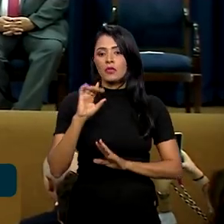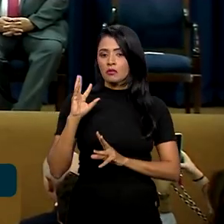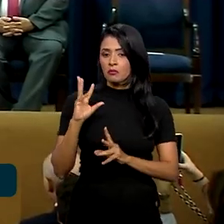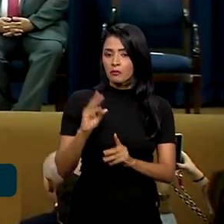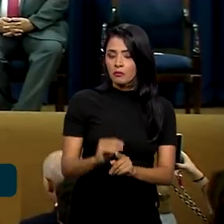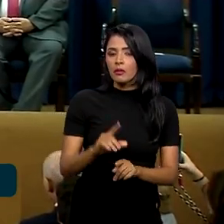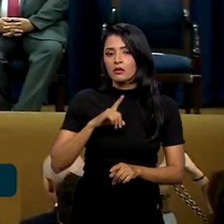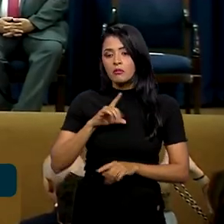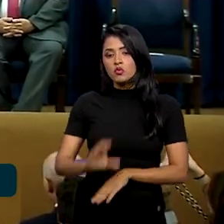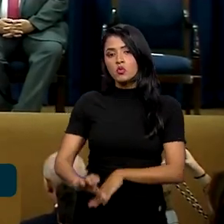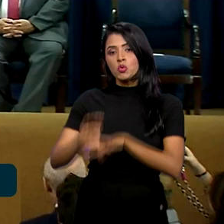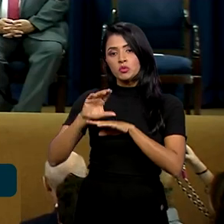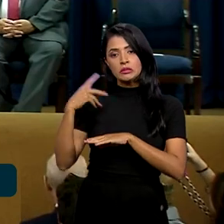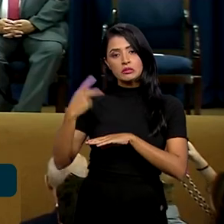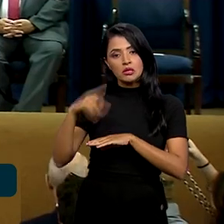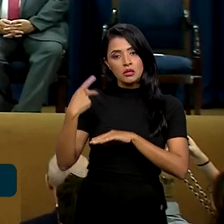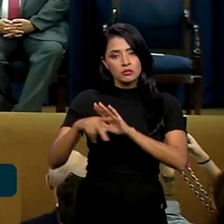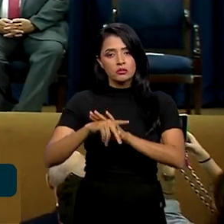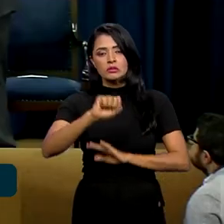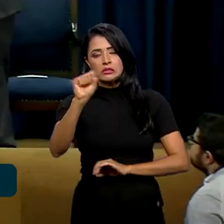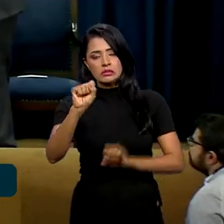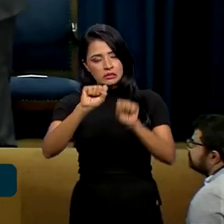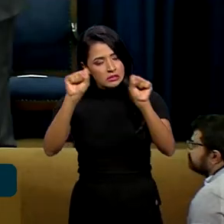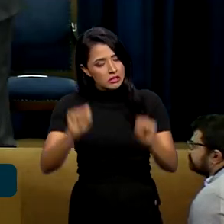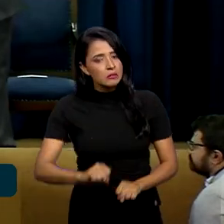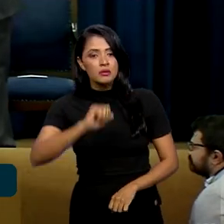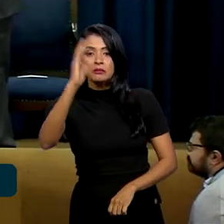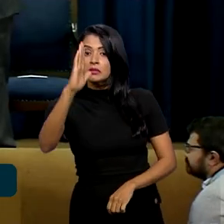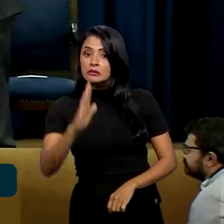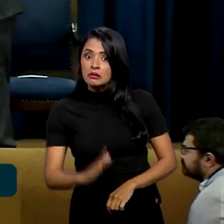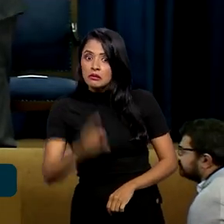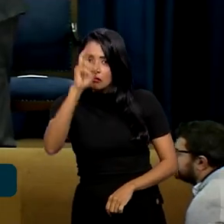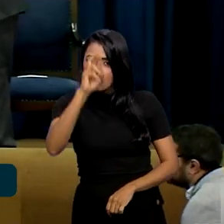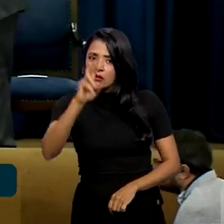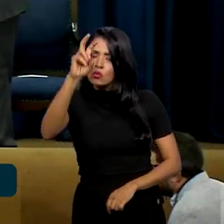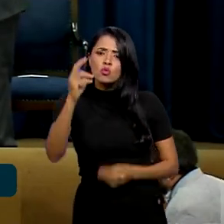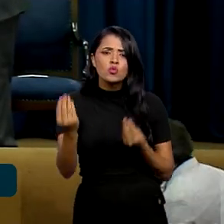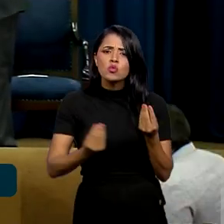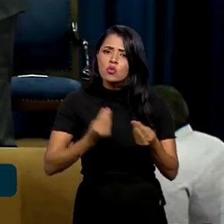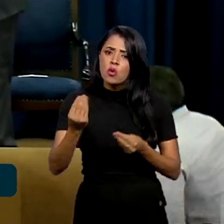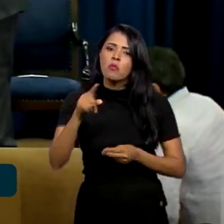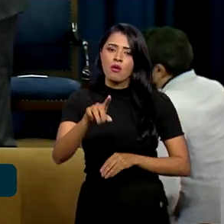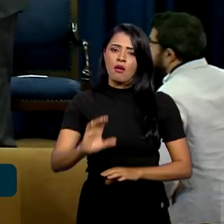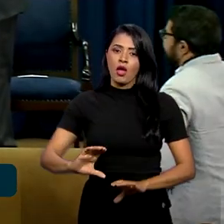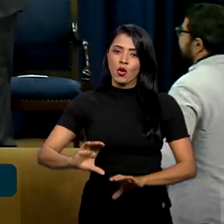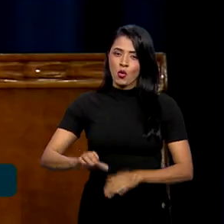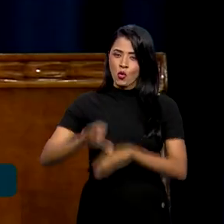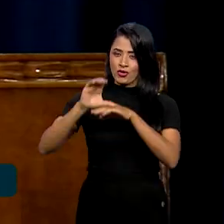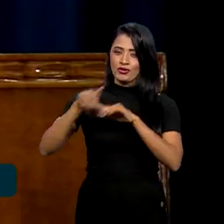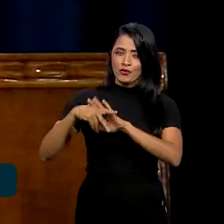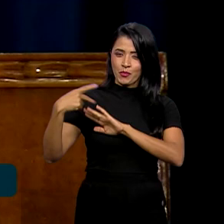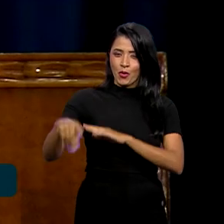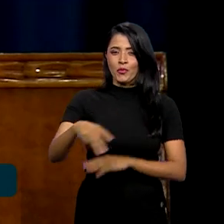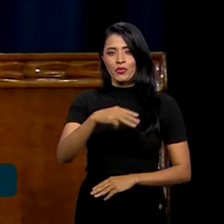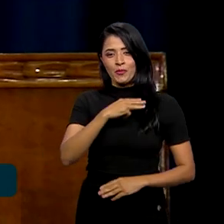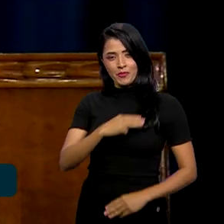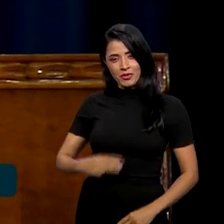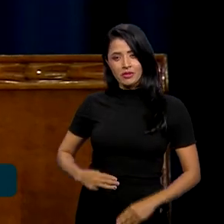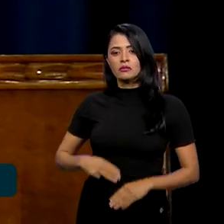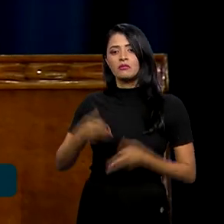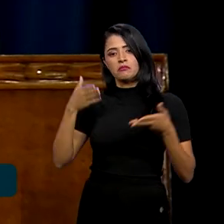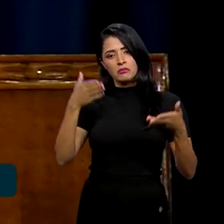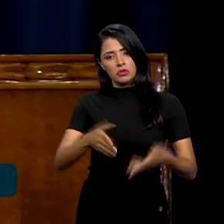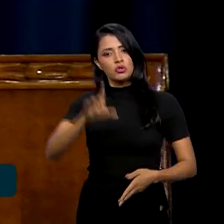o Conselho Consultivo do Sistema Brasileiro de Inteligência. Ele passa a funcionar como colegiado de ministros, com participação do